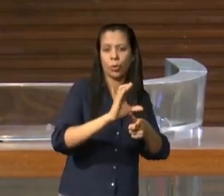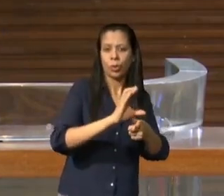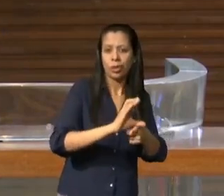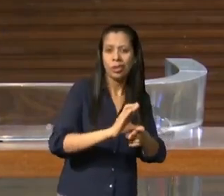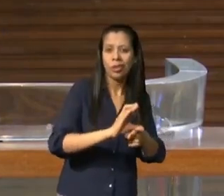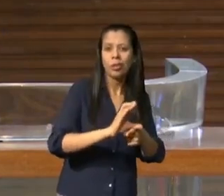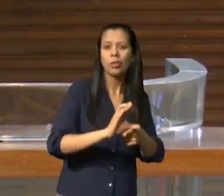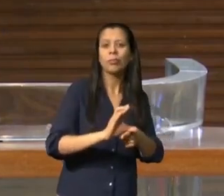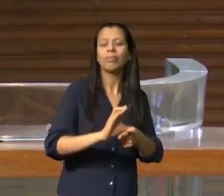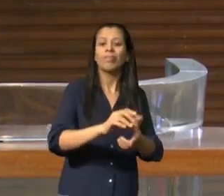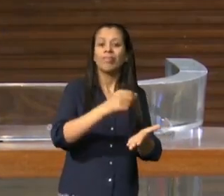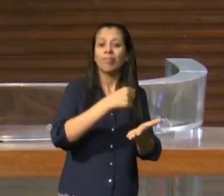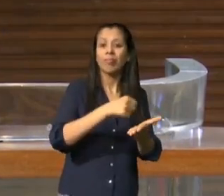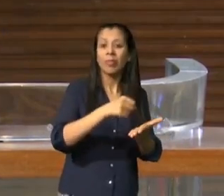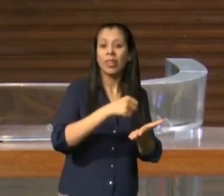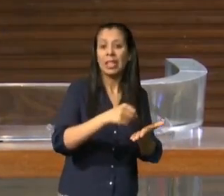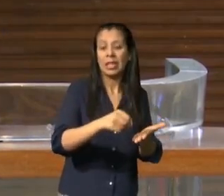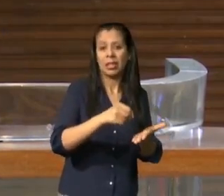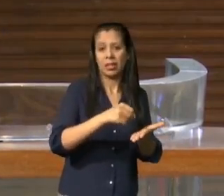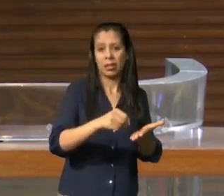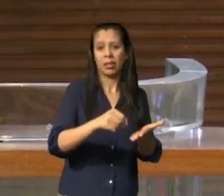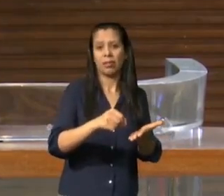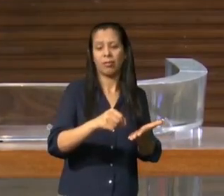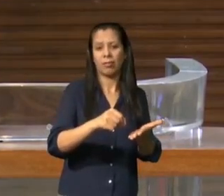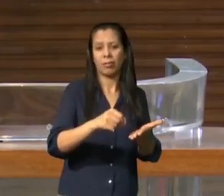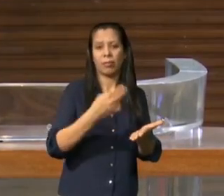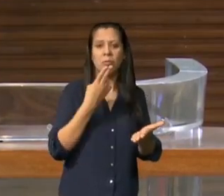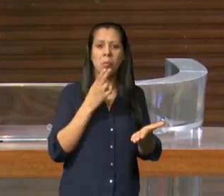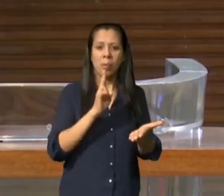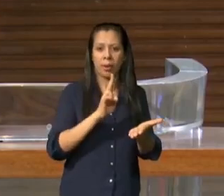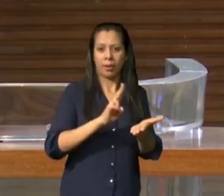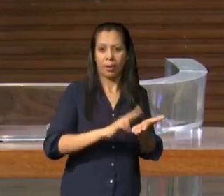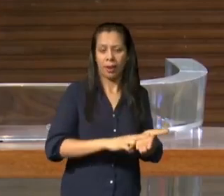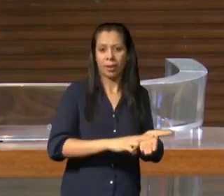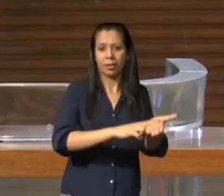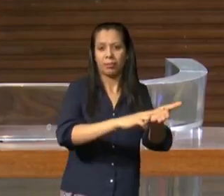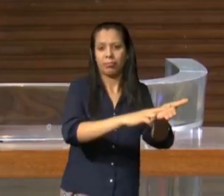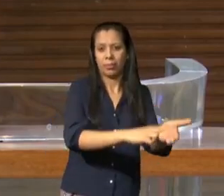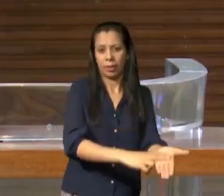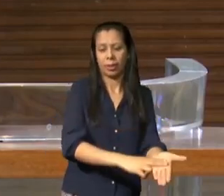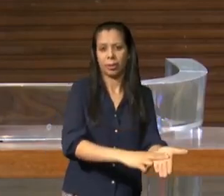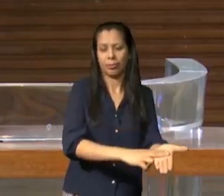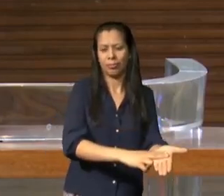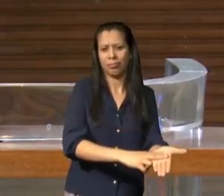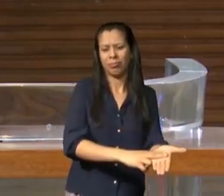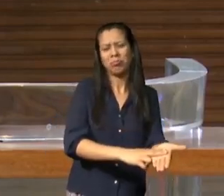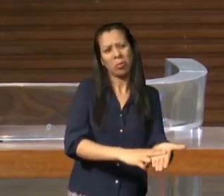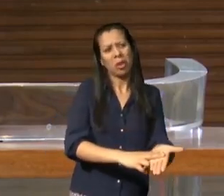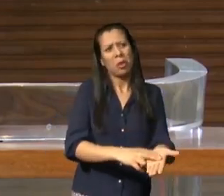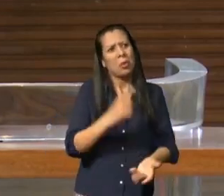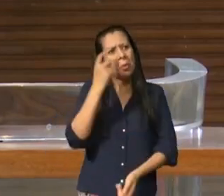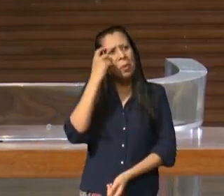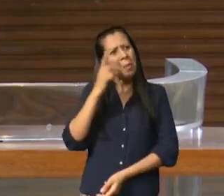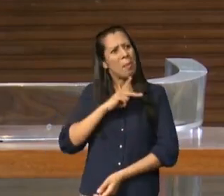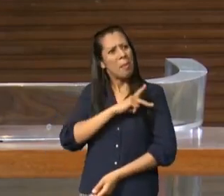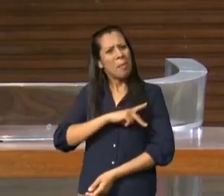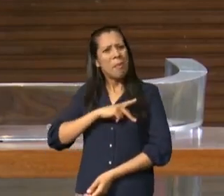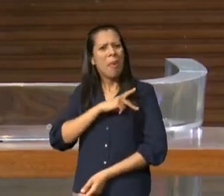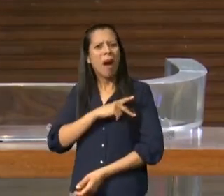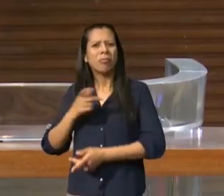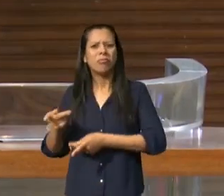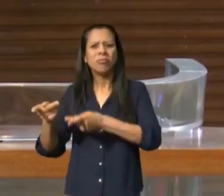Paulo demora-se um pouco mais ali do que em qualquer outra cidade que ele evangelizou